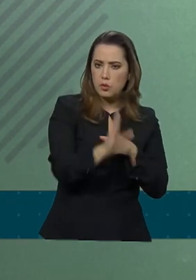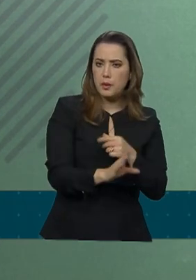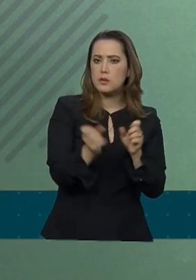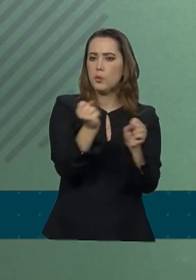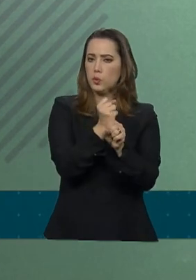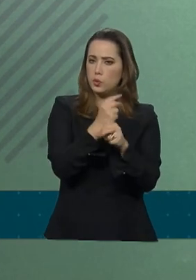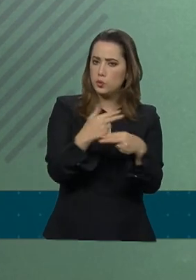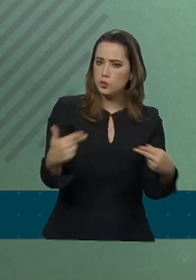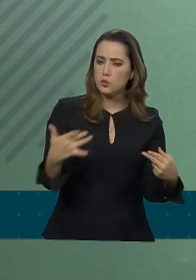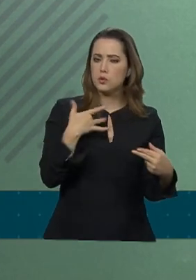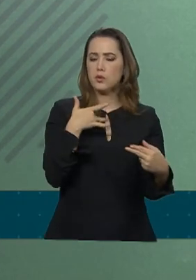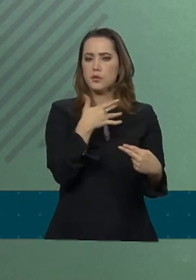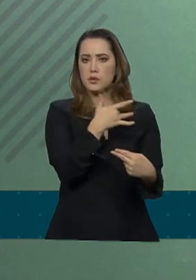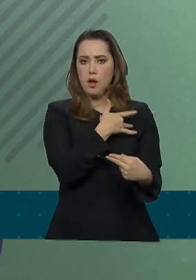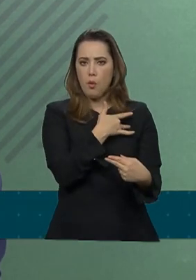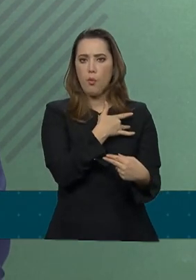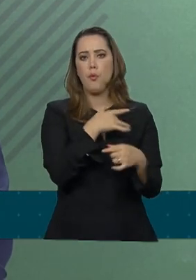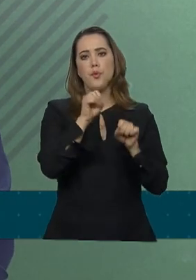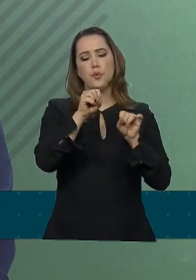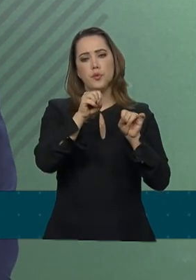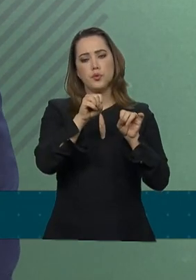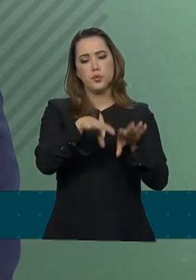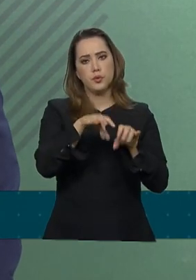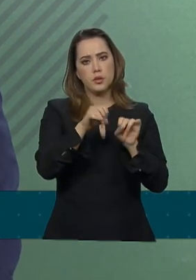educação, saúde e saneamento.